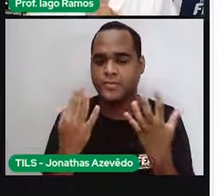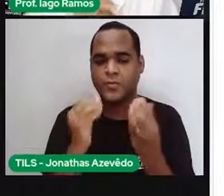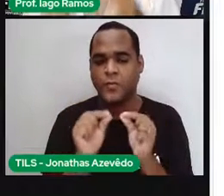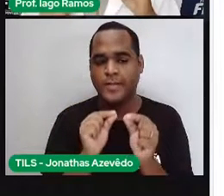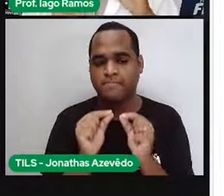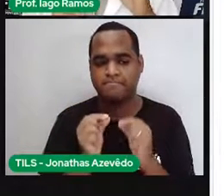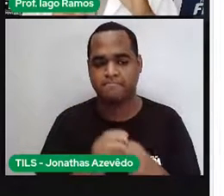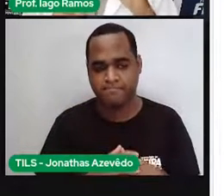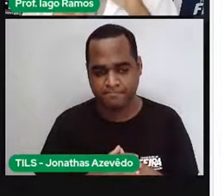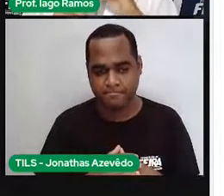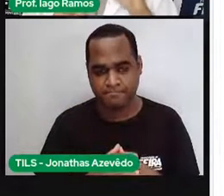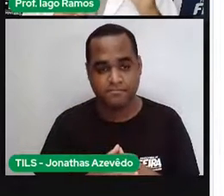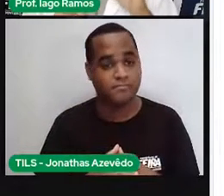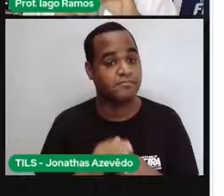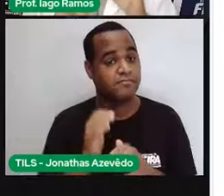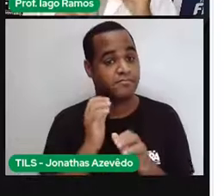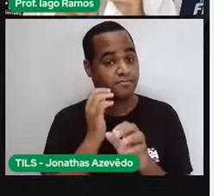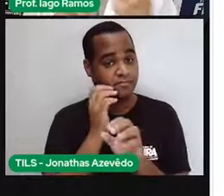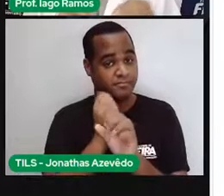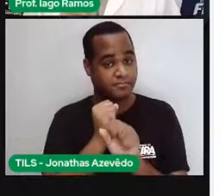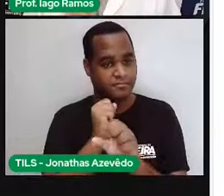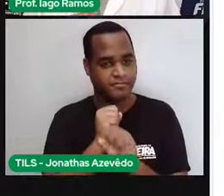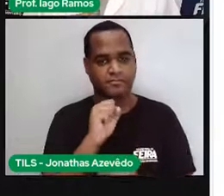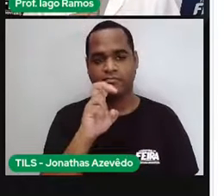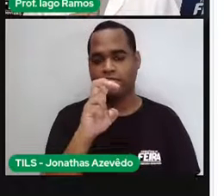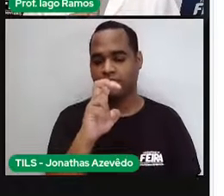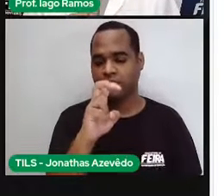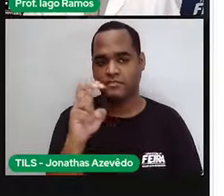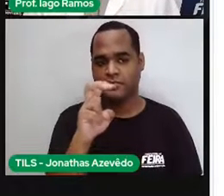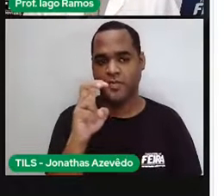né? Pegar as medidas do campo